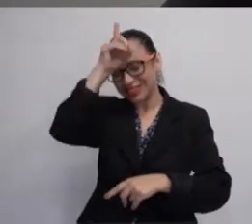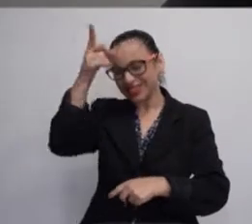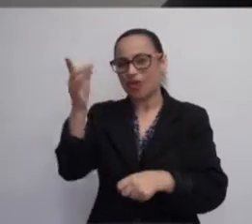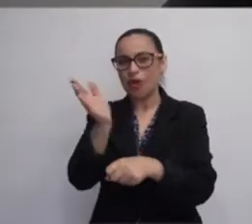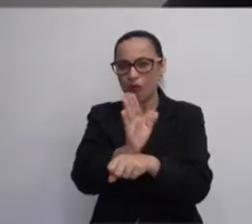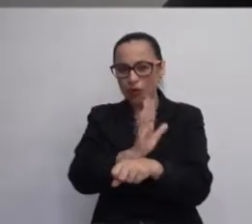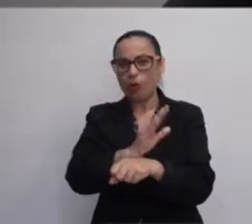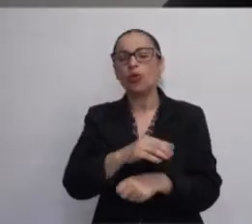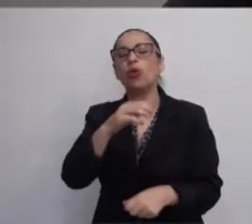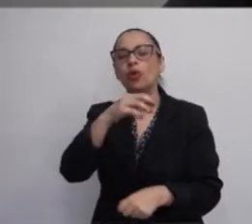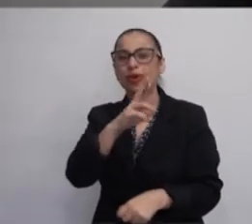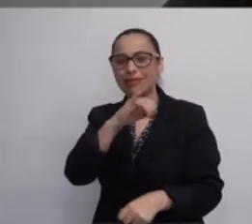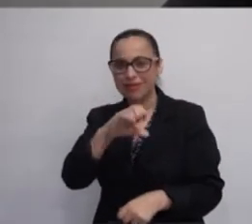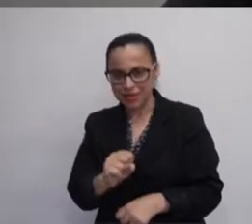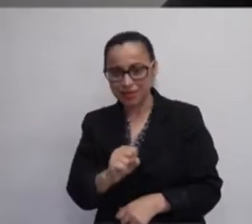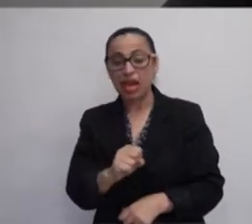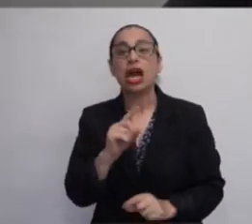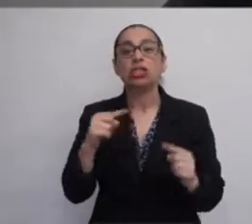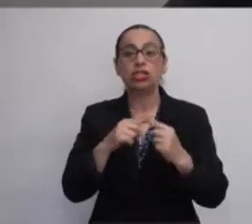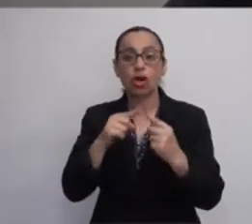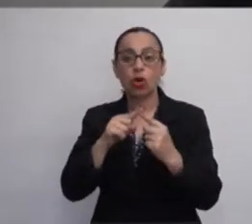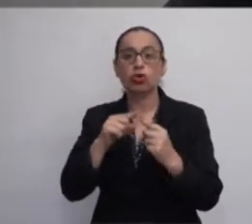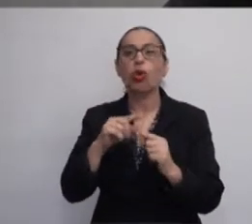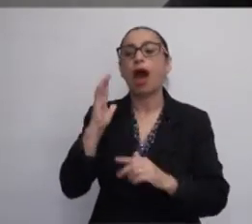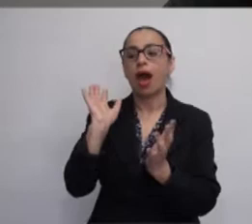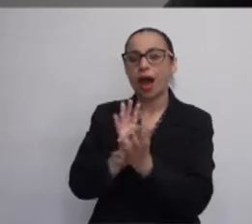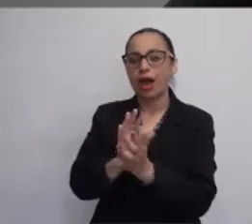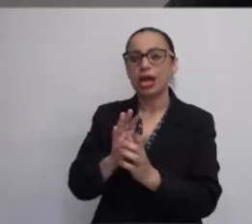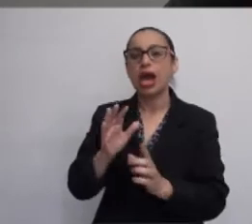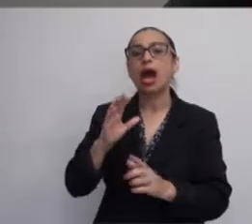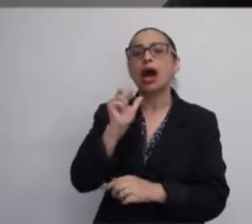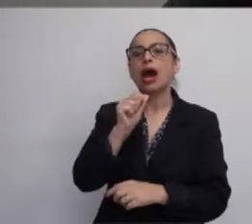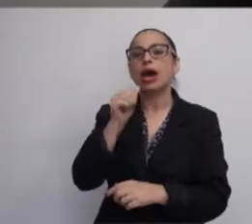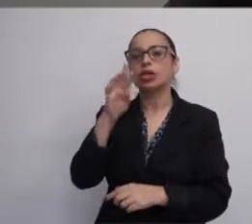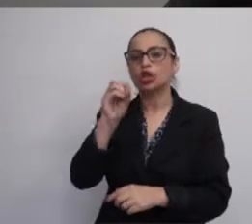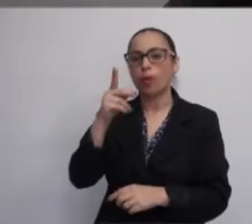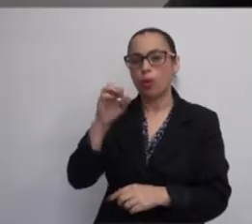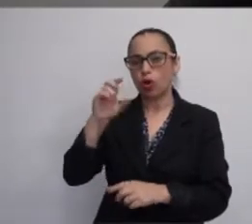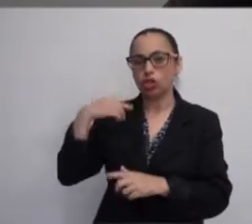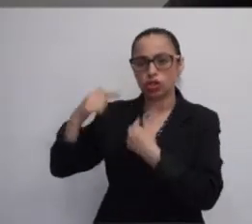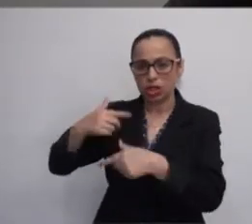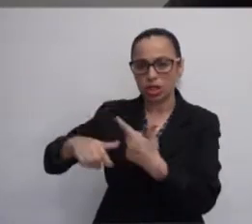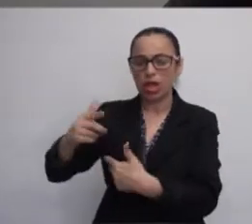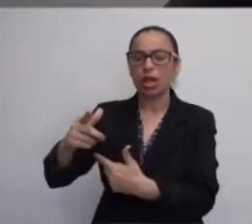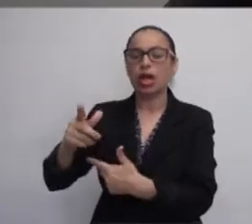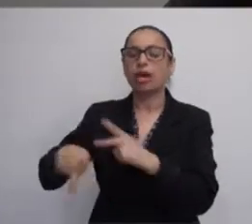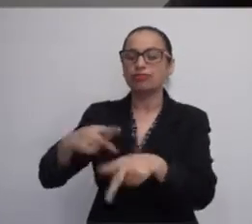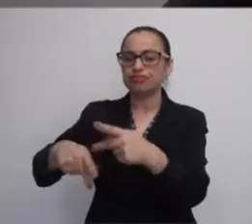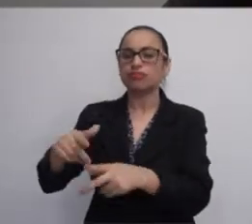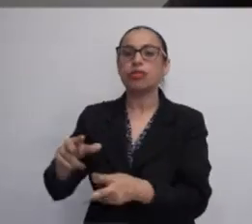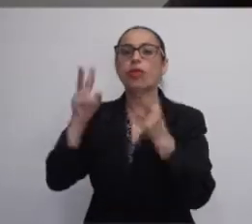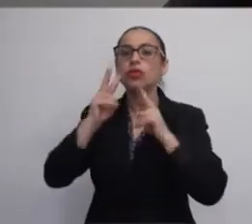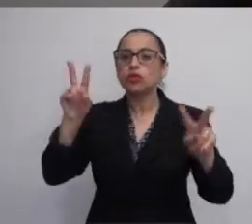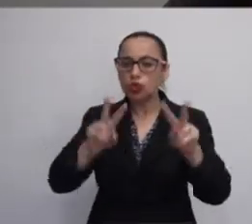Sobre o viés antropológico, temos que a antropologia da imagem, a antropologia visual, o audiovisual,